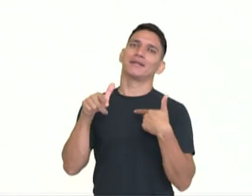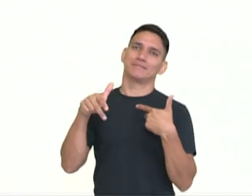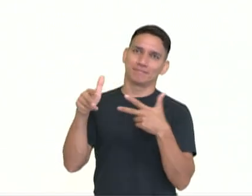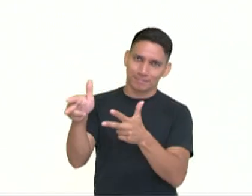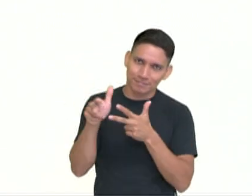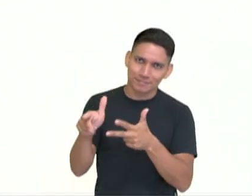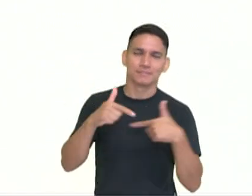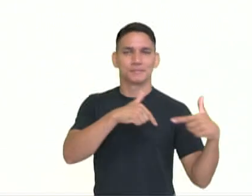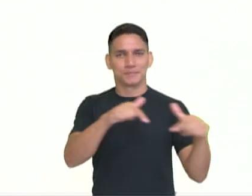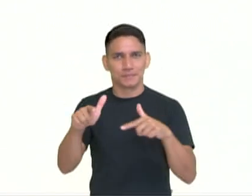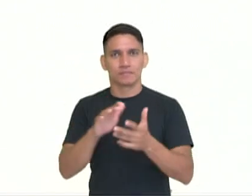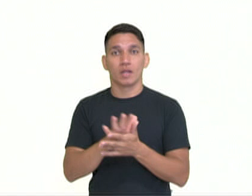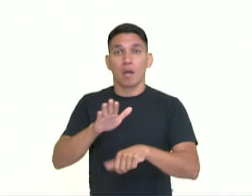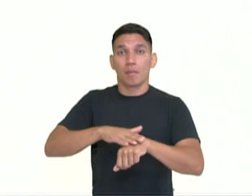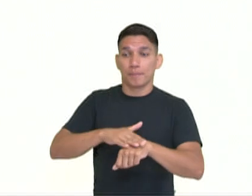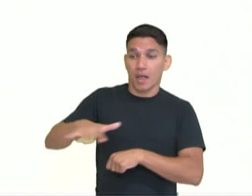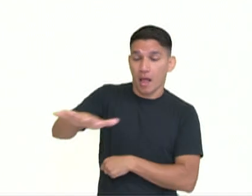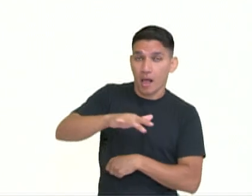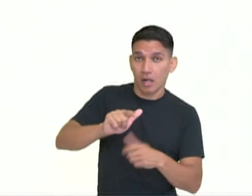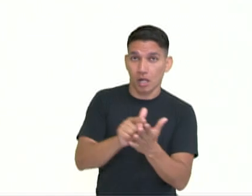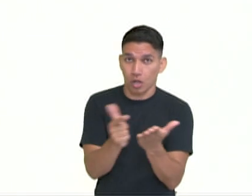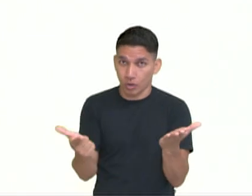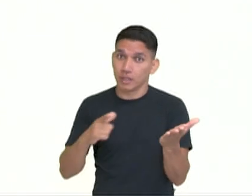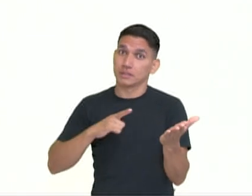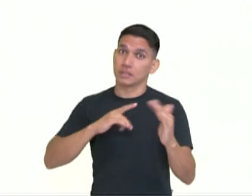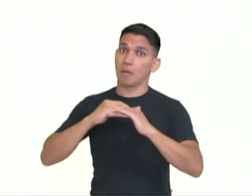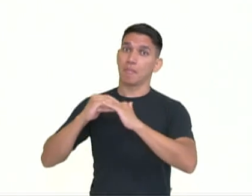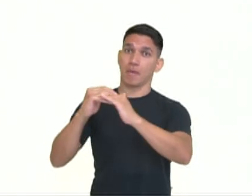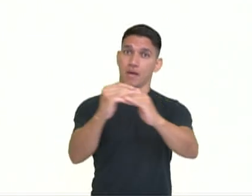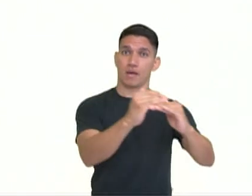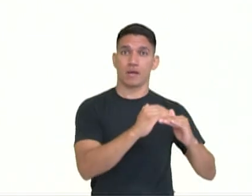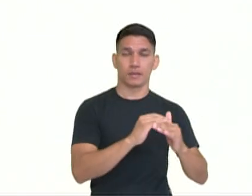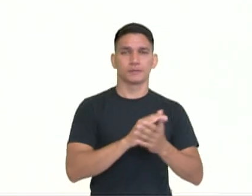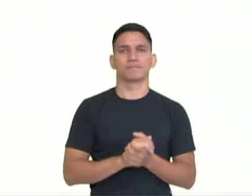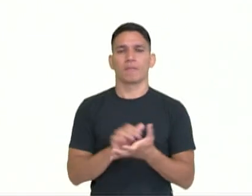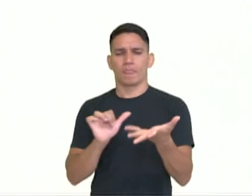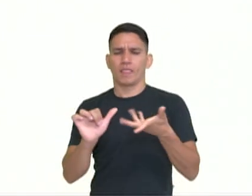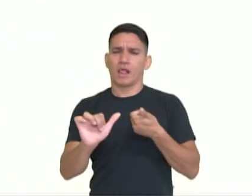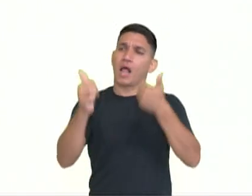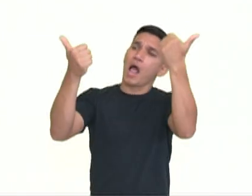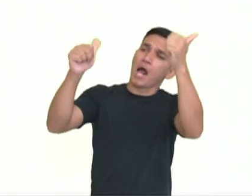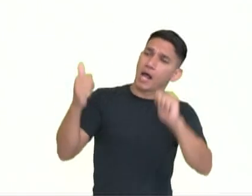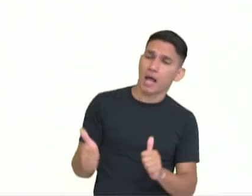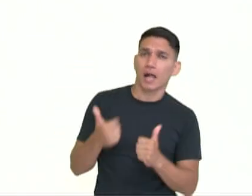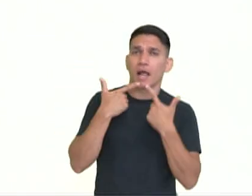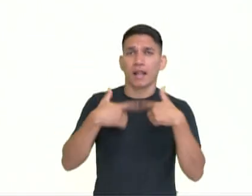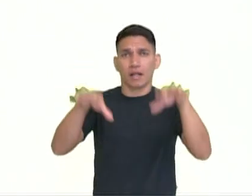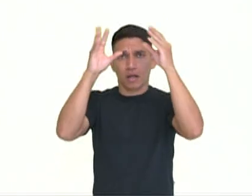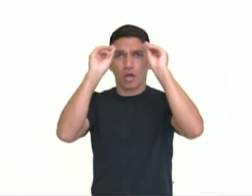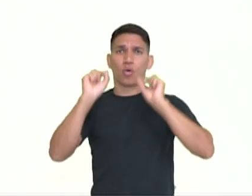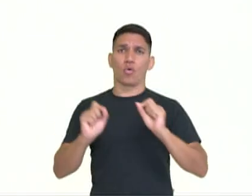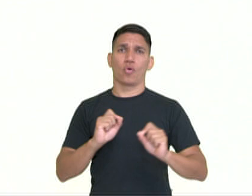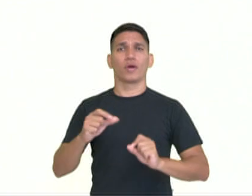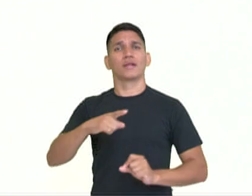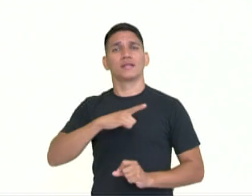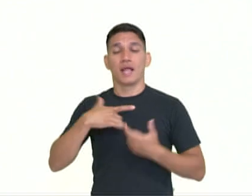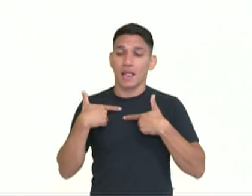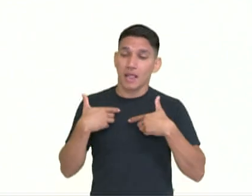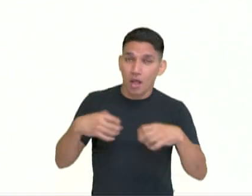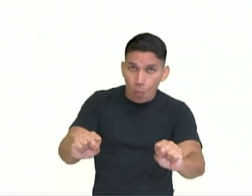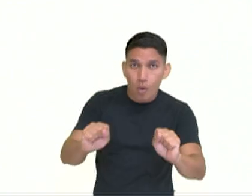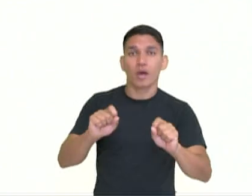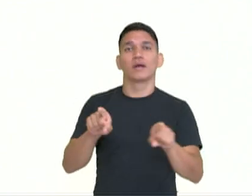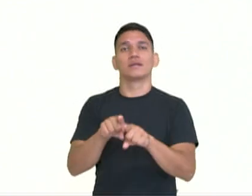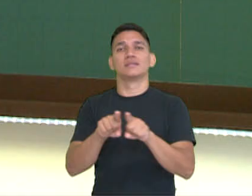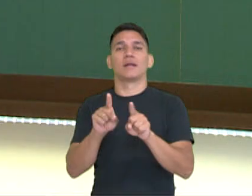jornalístico, a entrevista segue uma padronização. Elementos de análise linguística, a linguagem, as marcas linguísticas